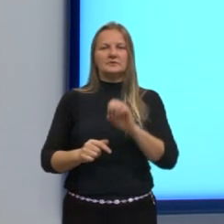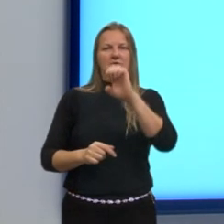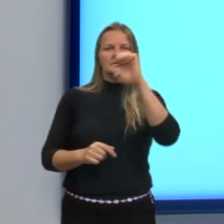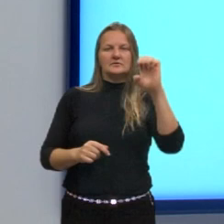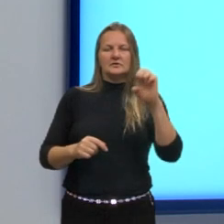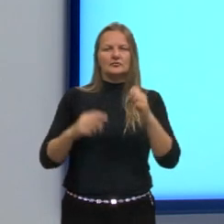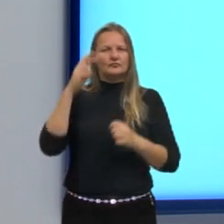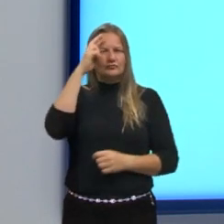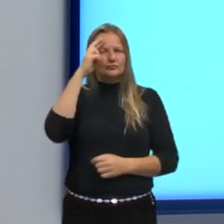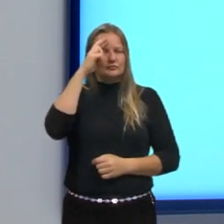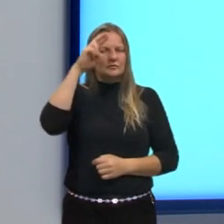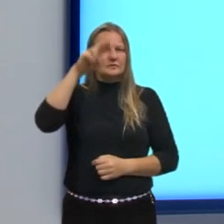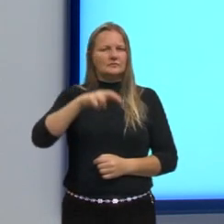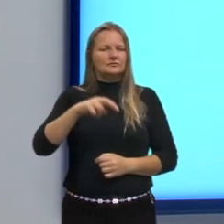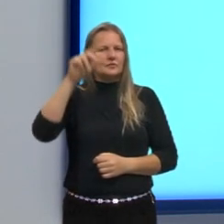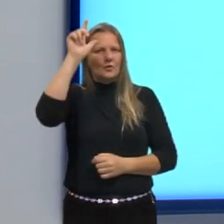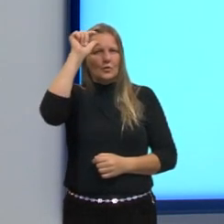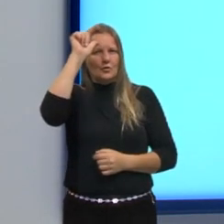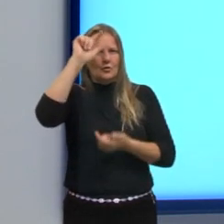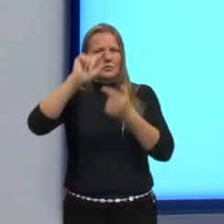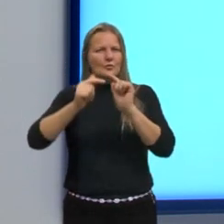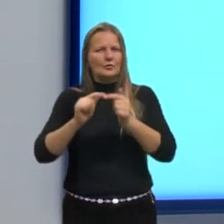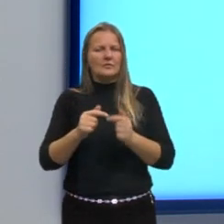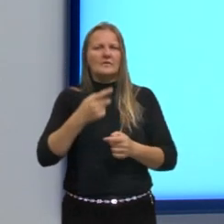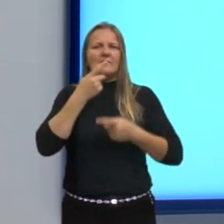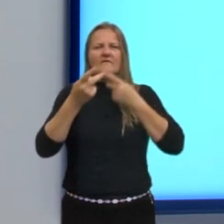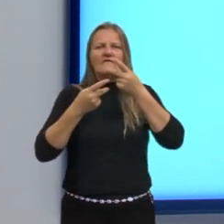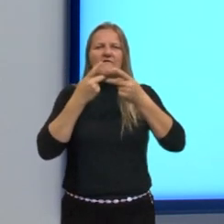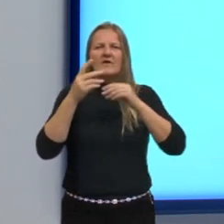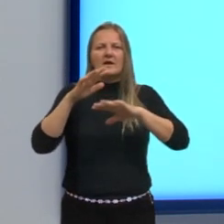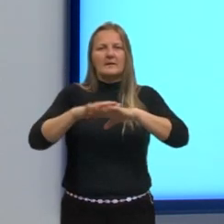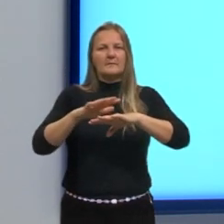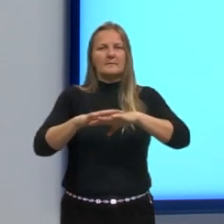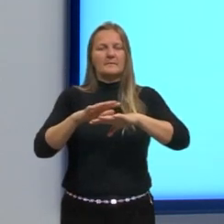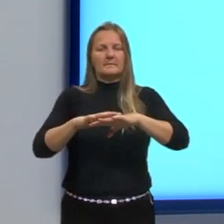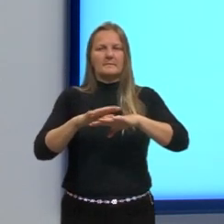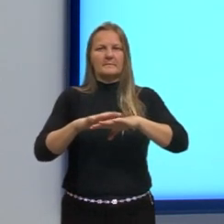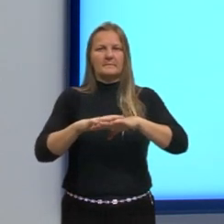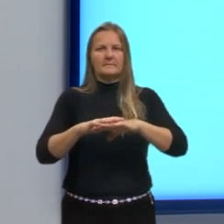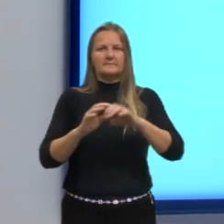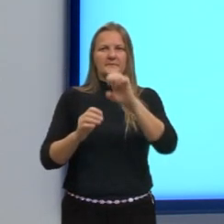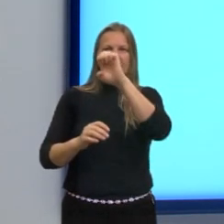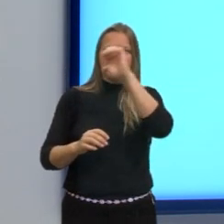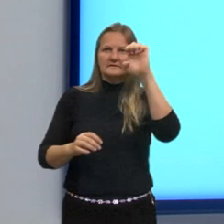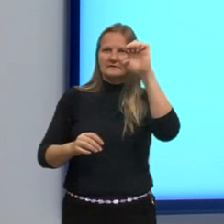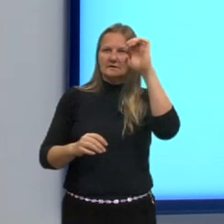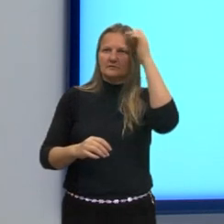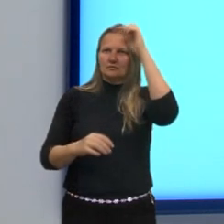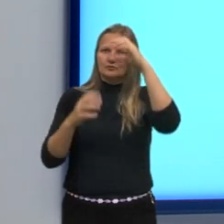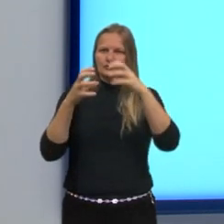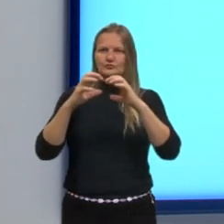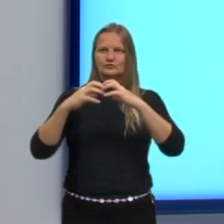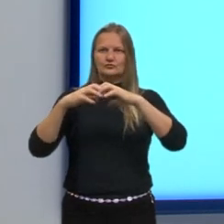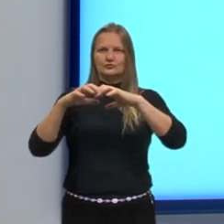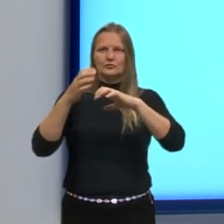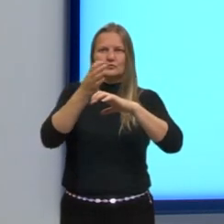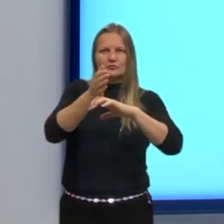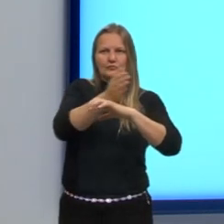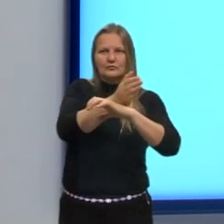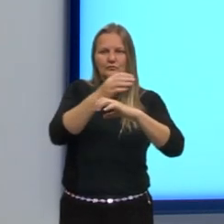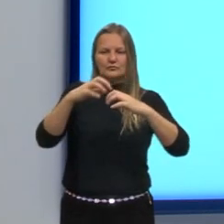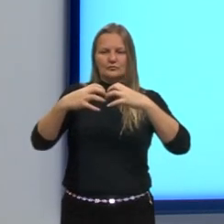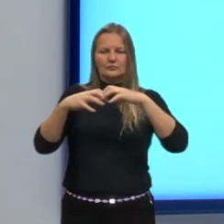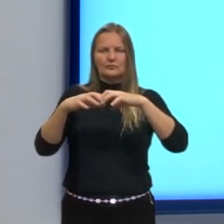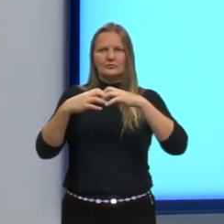raciocínio lógico, da fala, da matemática. Então, essa parte do lado esquerdo